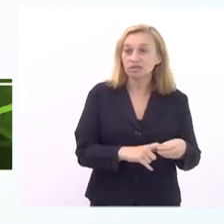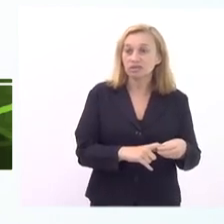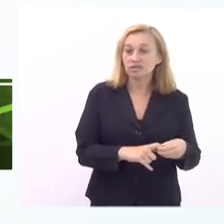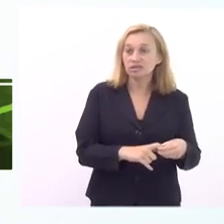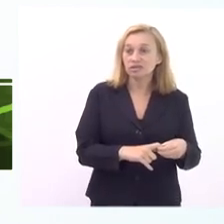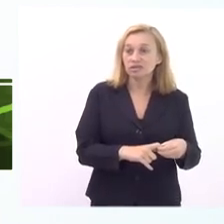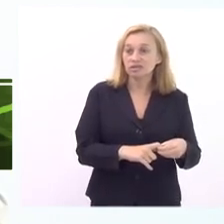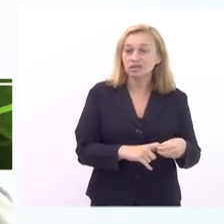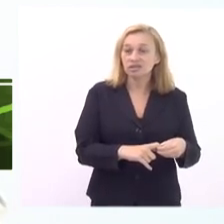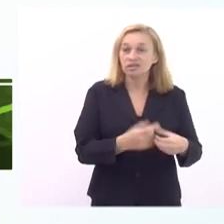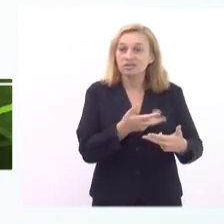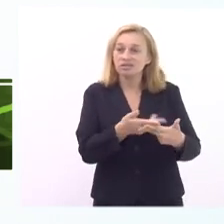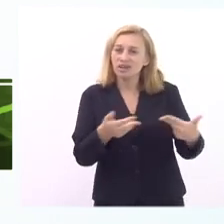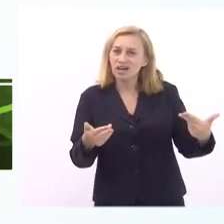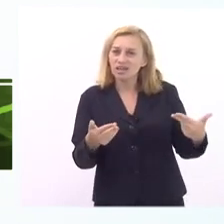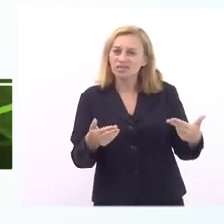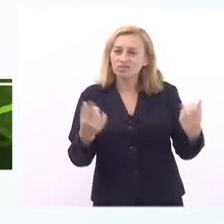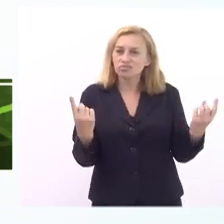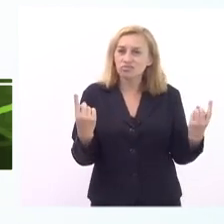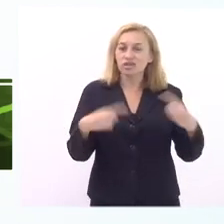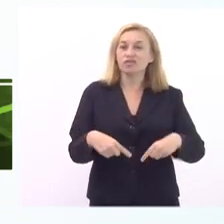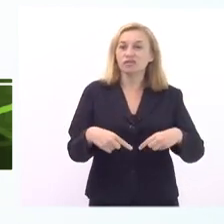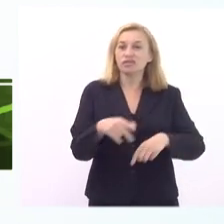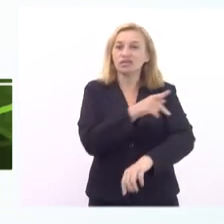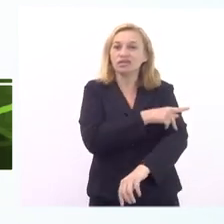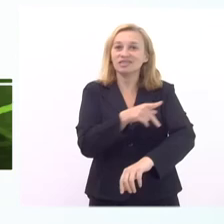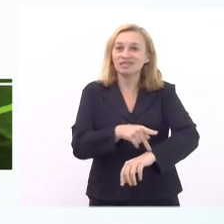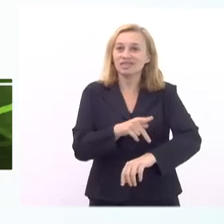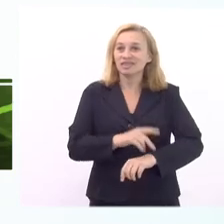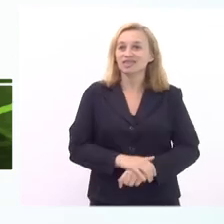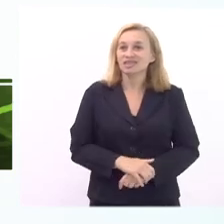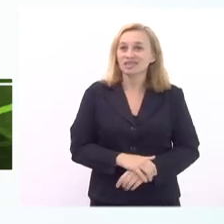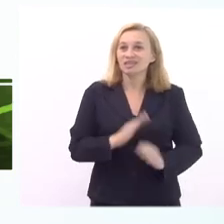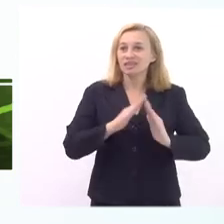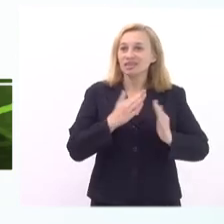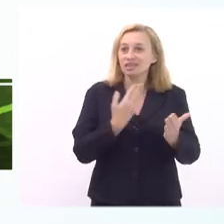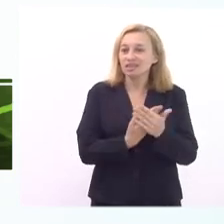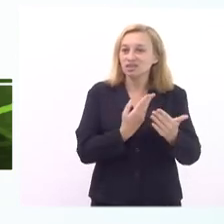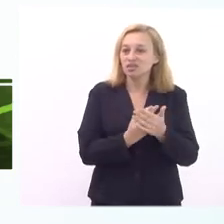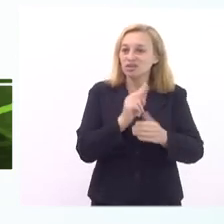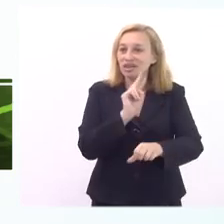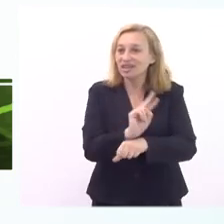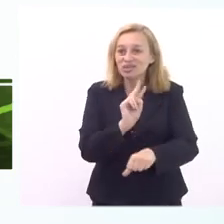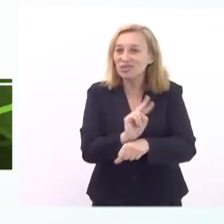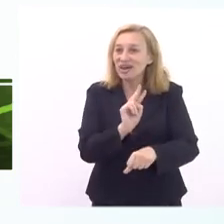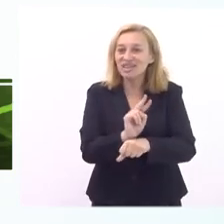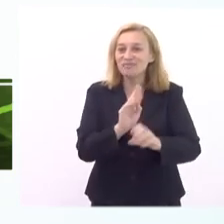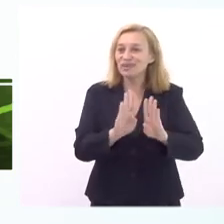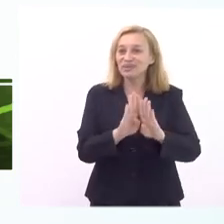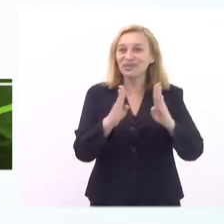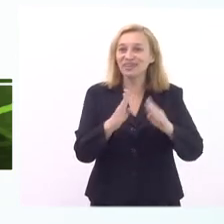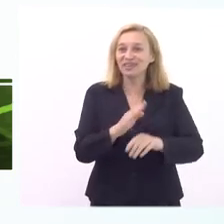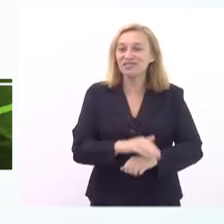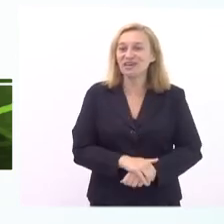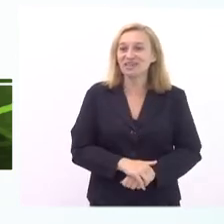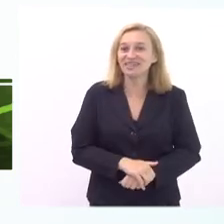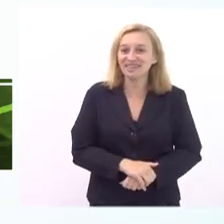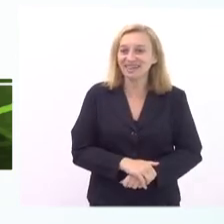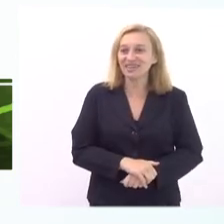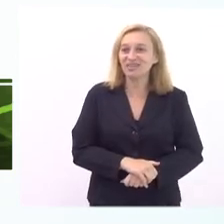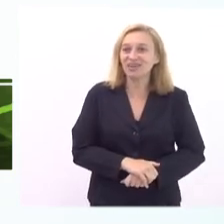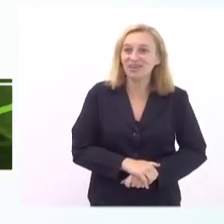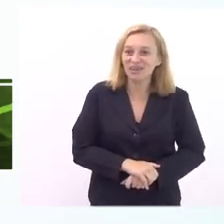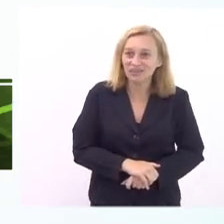uma série de desafios pedagógicos e a escola está sem inspetor está sem orientador educacional sem coordenador